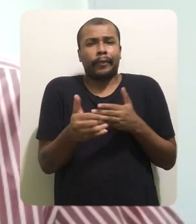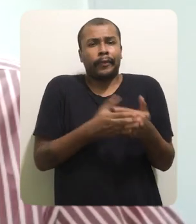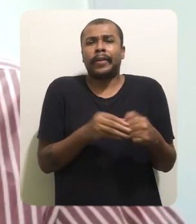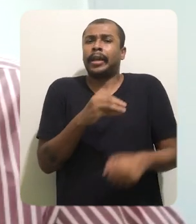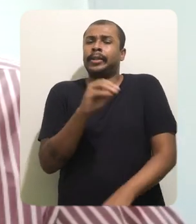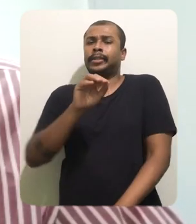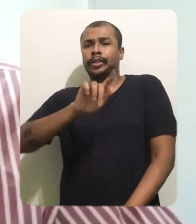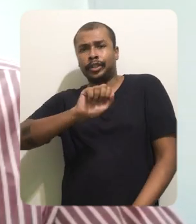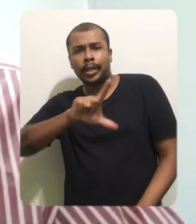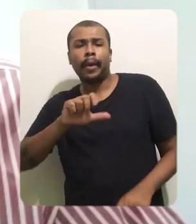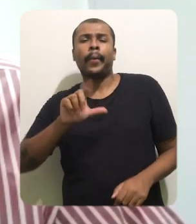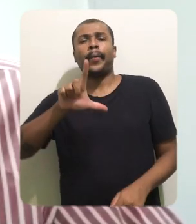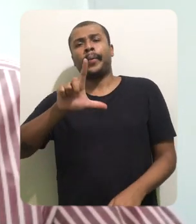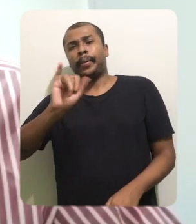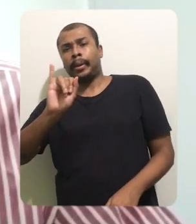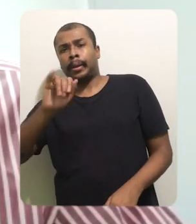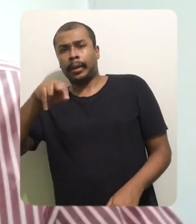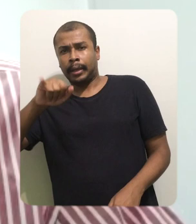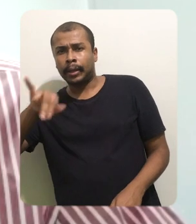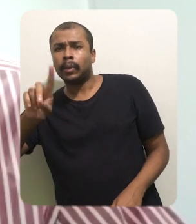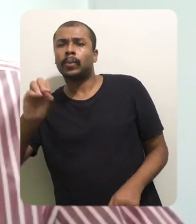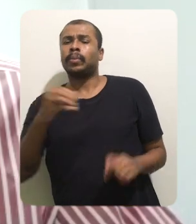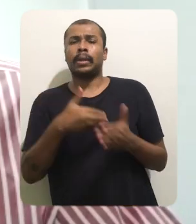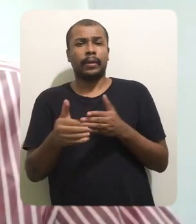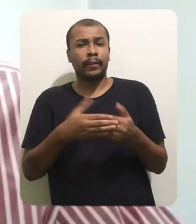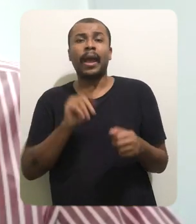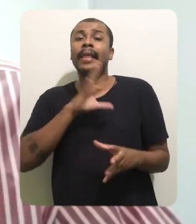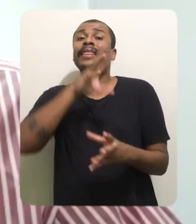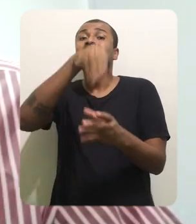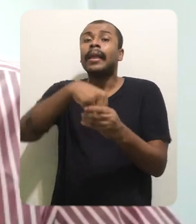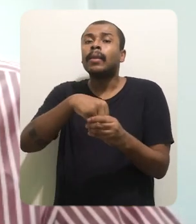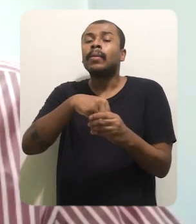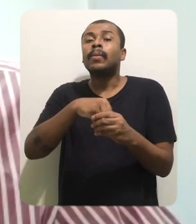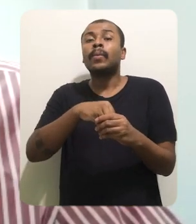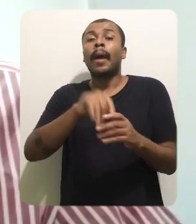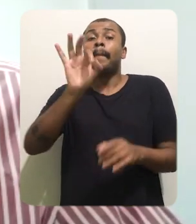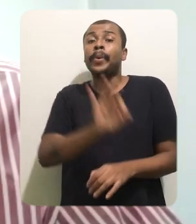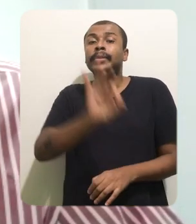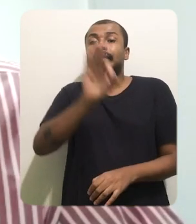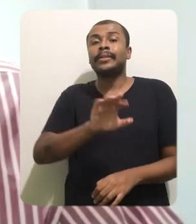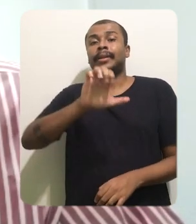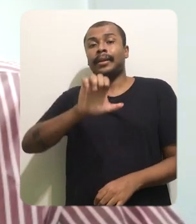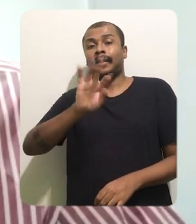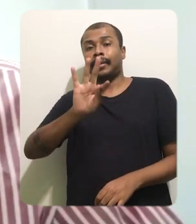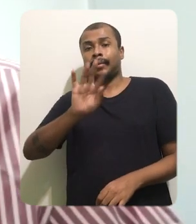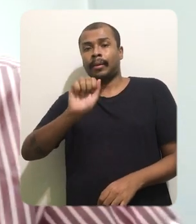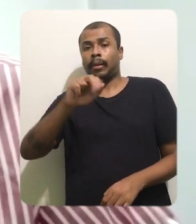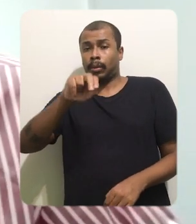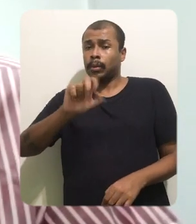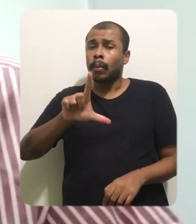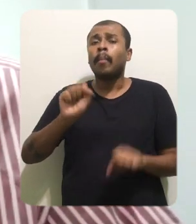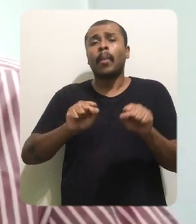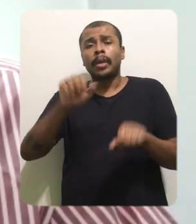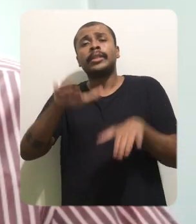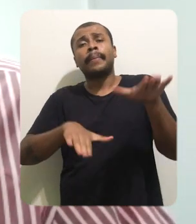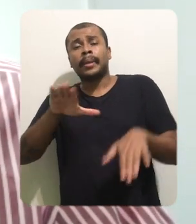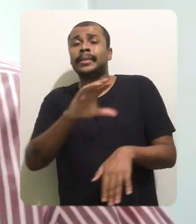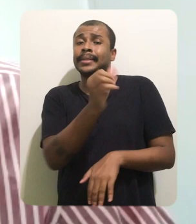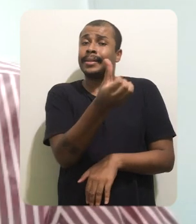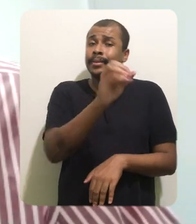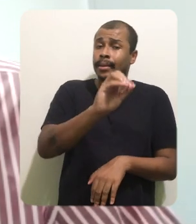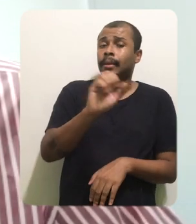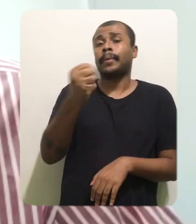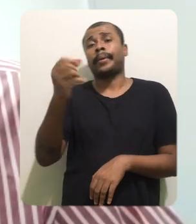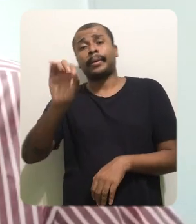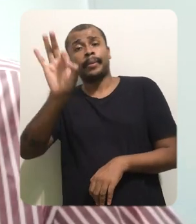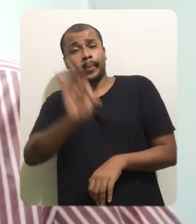estar na forma de gel ou na forma líquida, é o conteúdo em termos de etanol. E isso pode variar de 60%